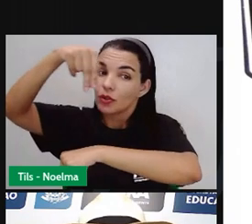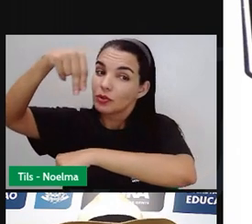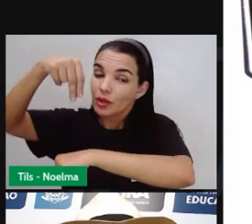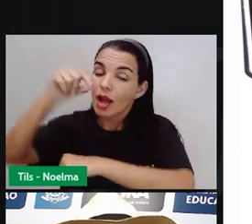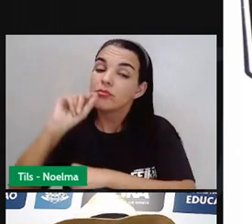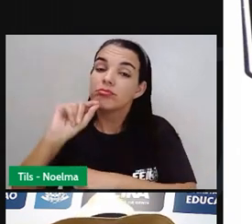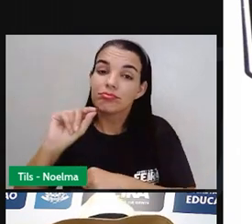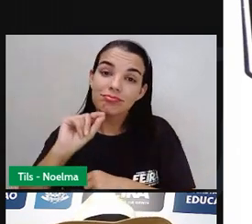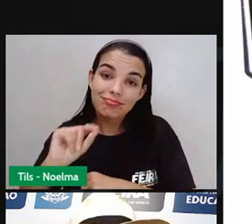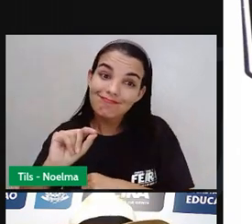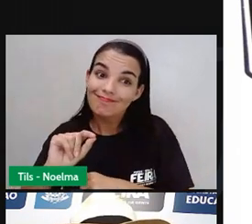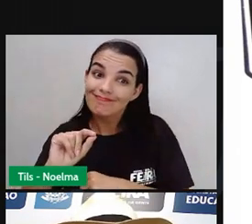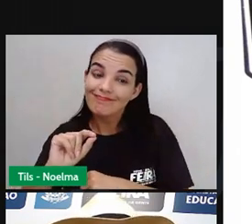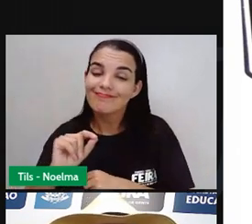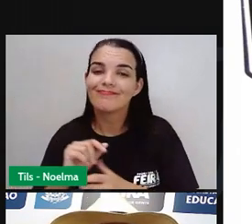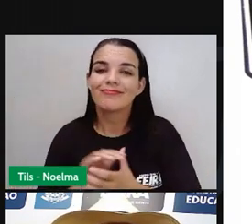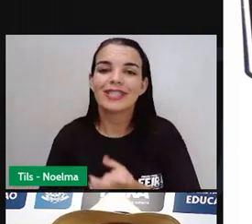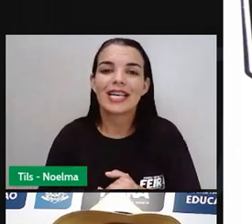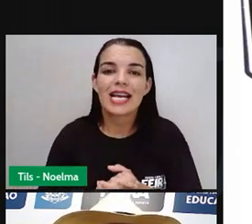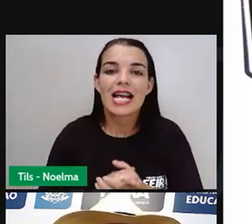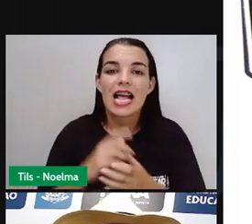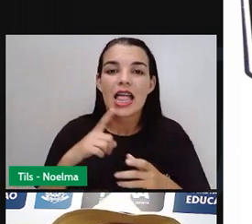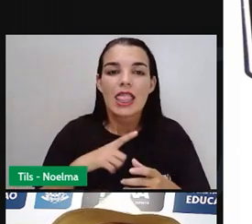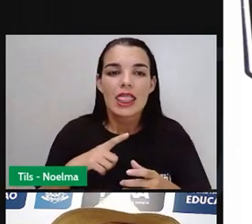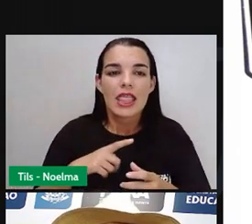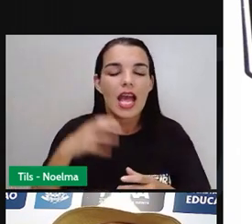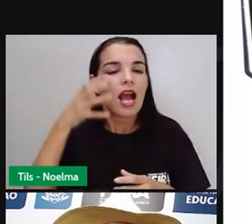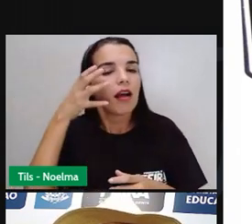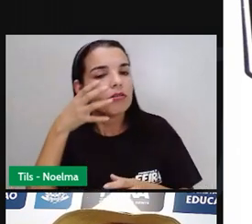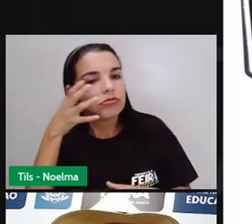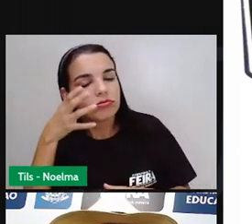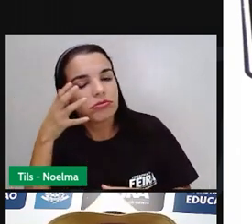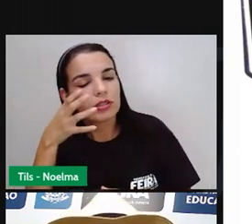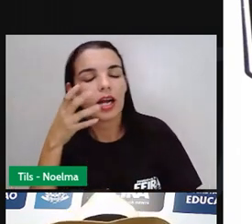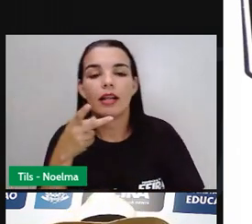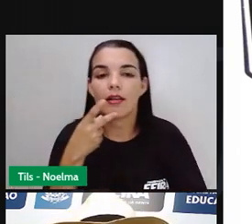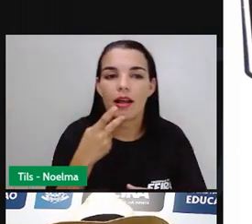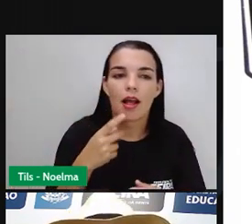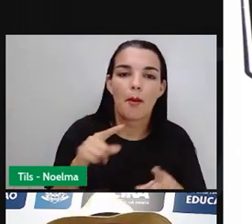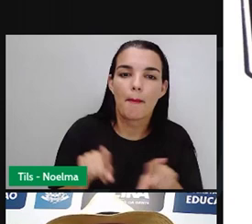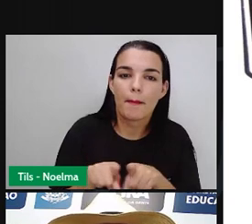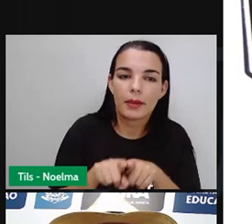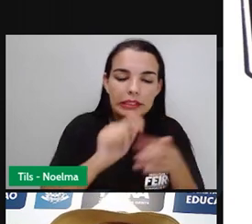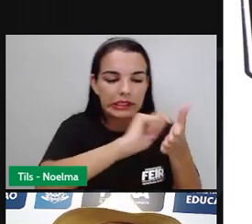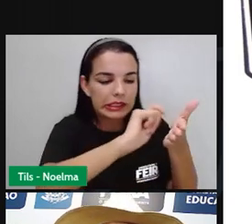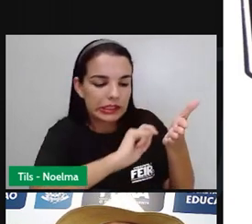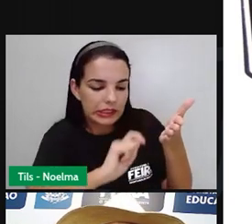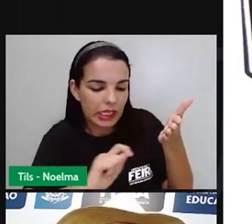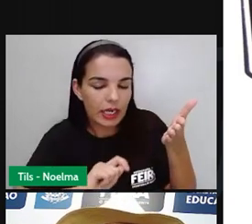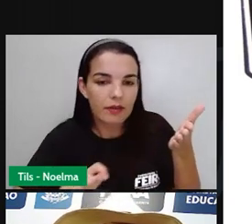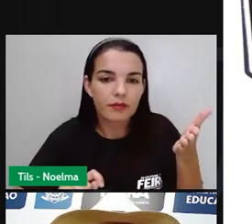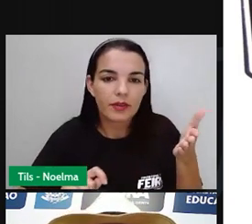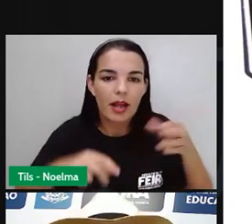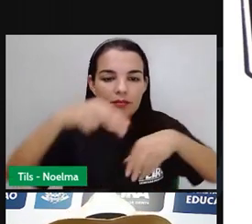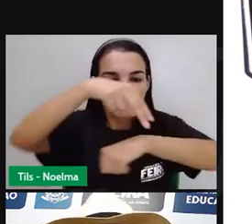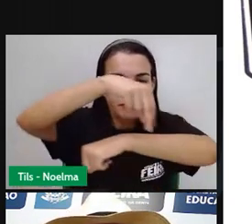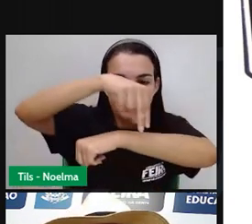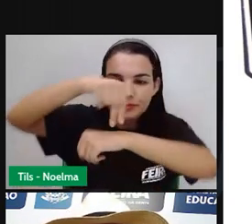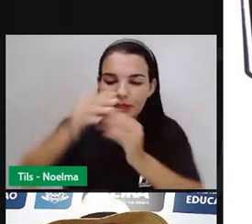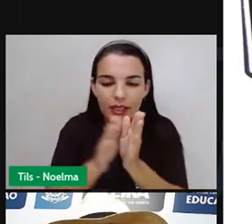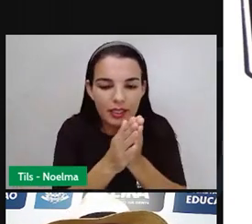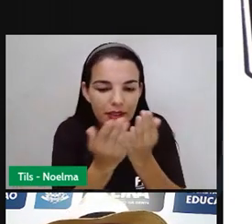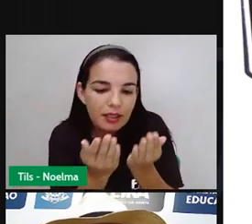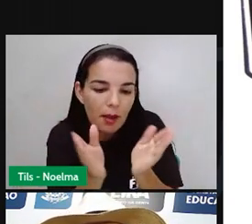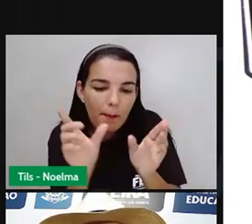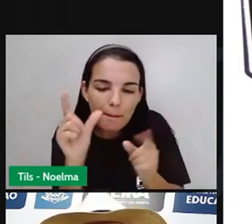cultura popular cantada, logo escrita em forma de poesia impressa e divulgada em folhetos ilustrados